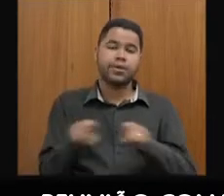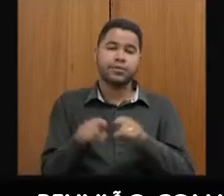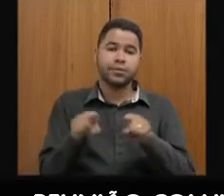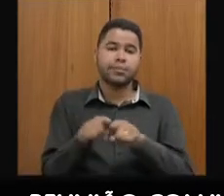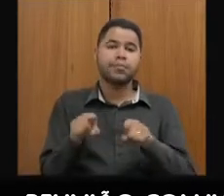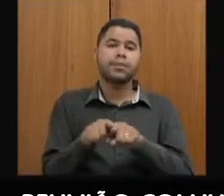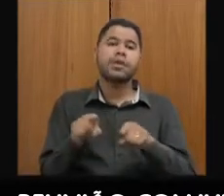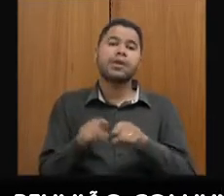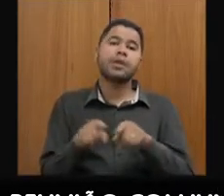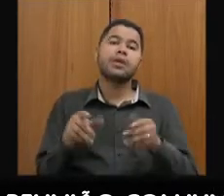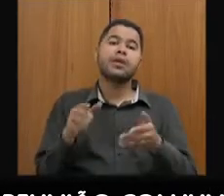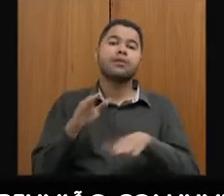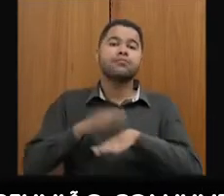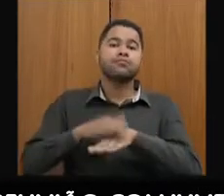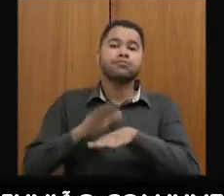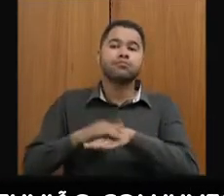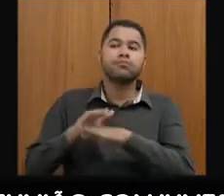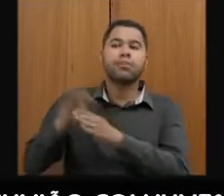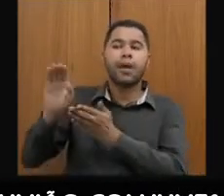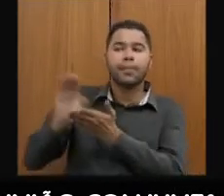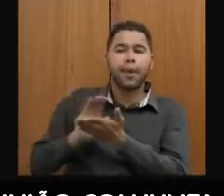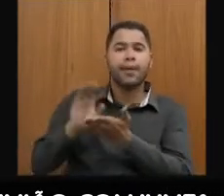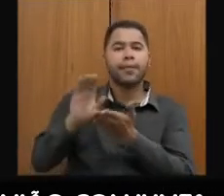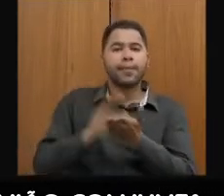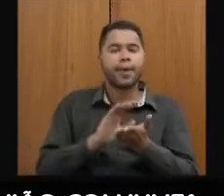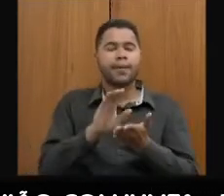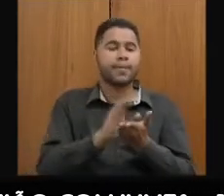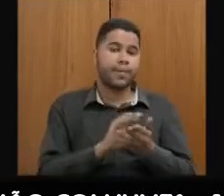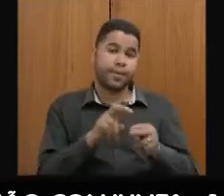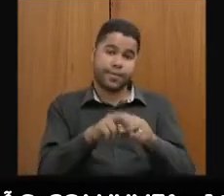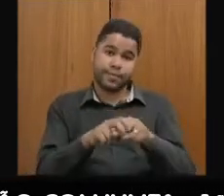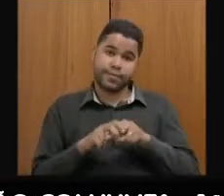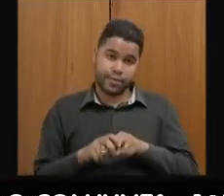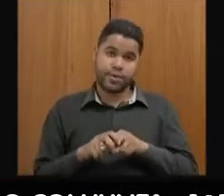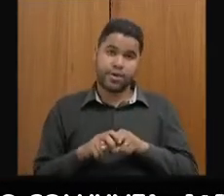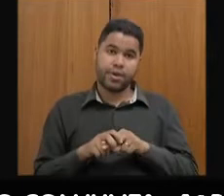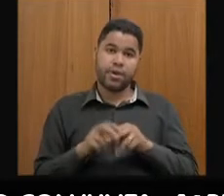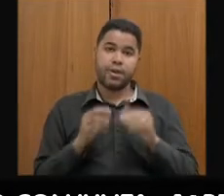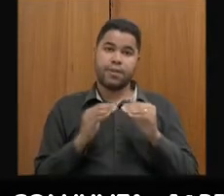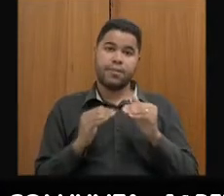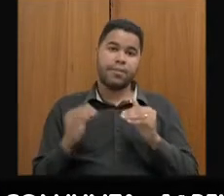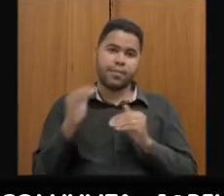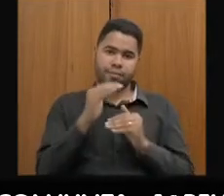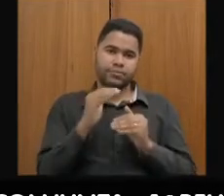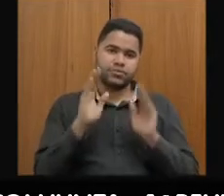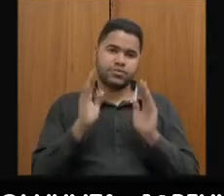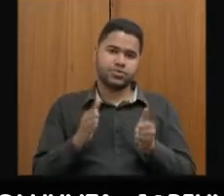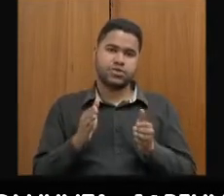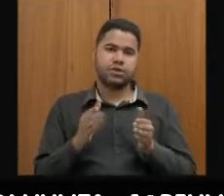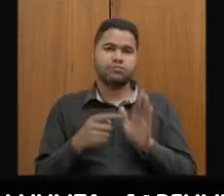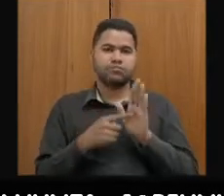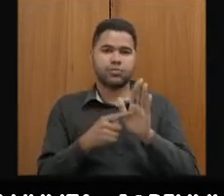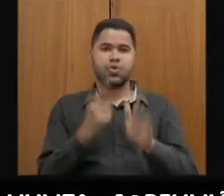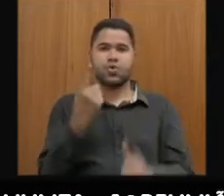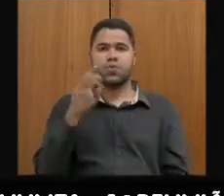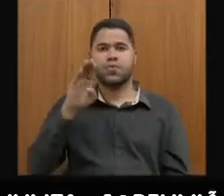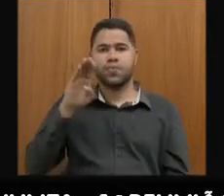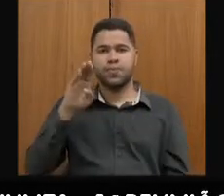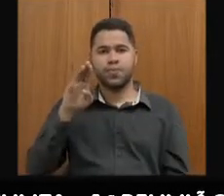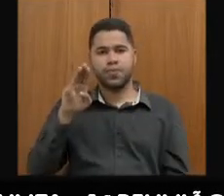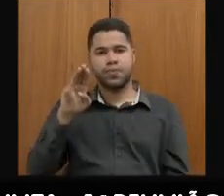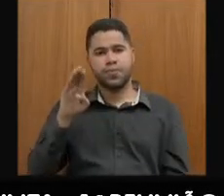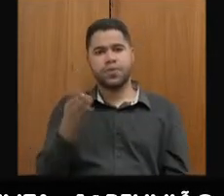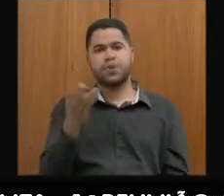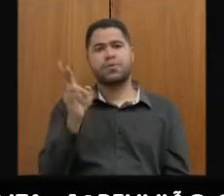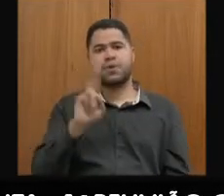entradas, das receitas de contribuições previdenciárias em função das majorações já alíquotas, refletindo em mais de um bilhão de reais de receita